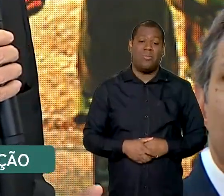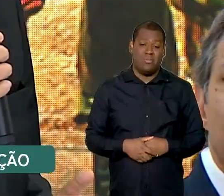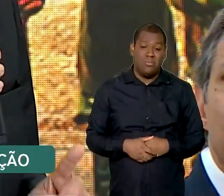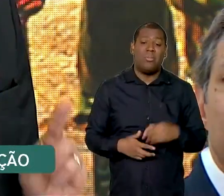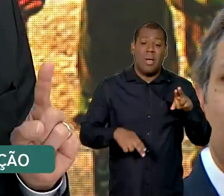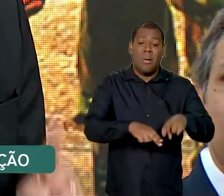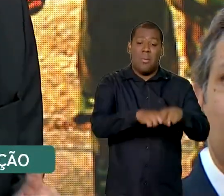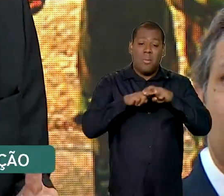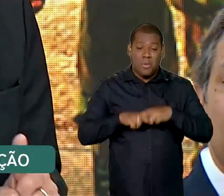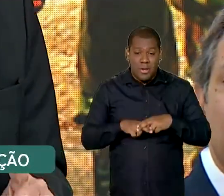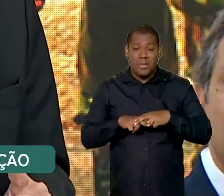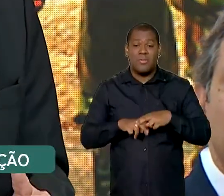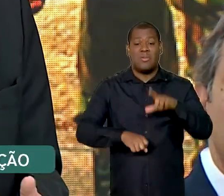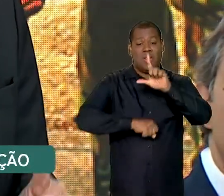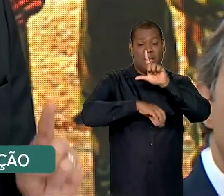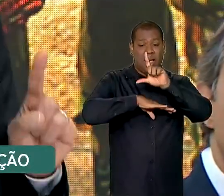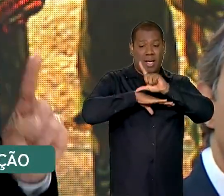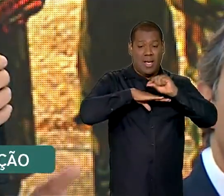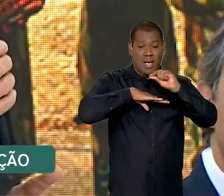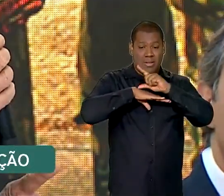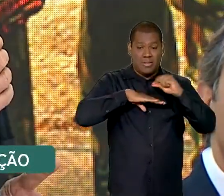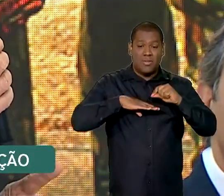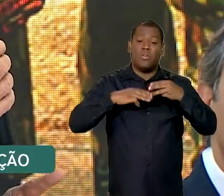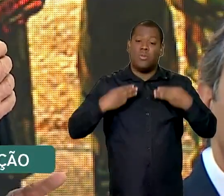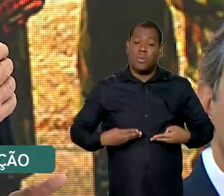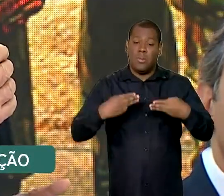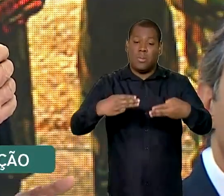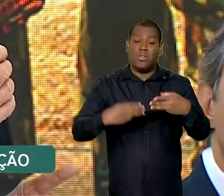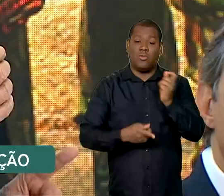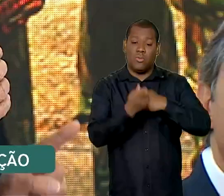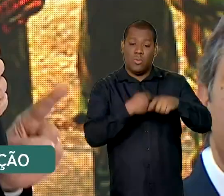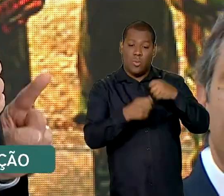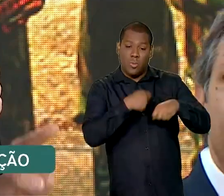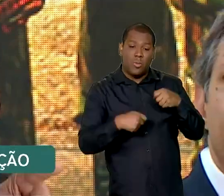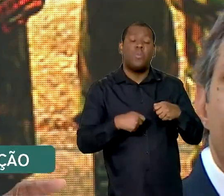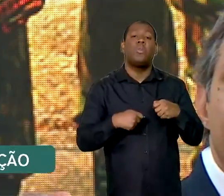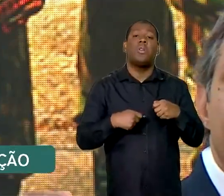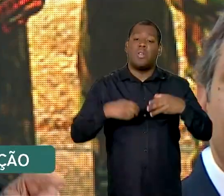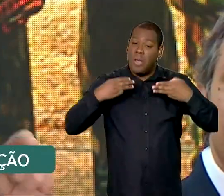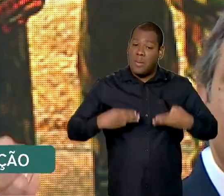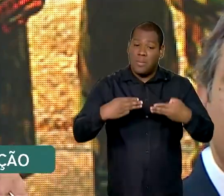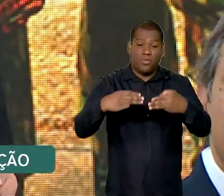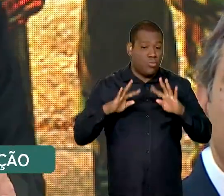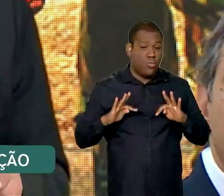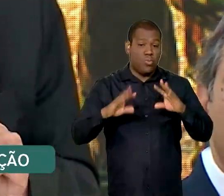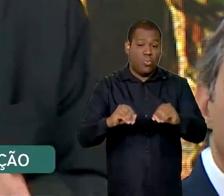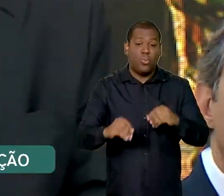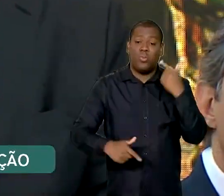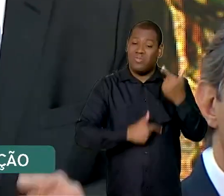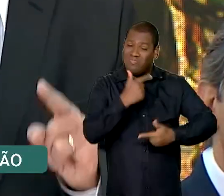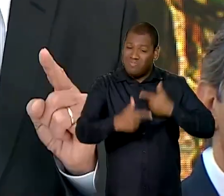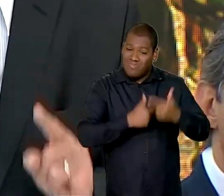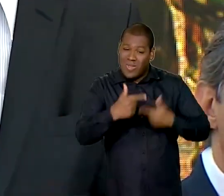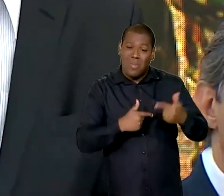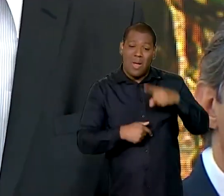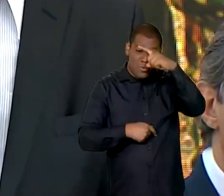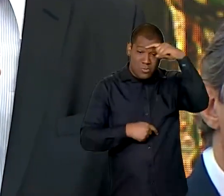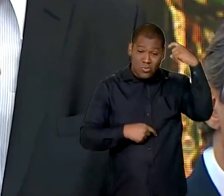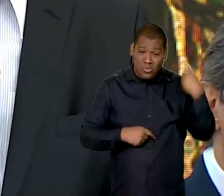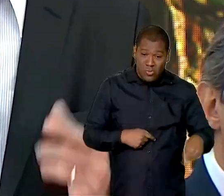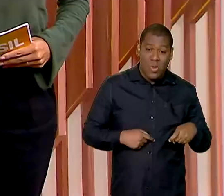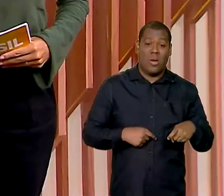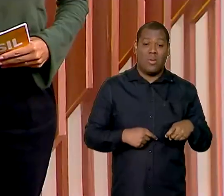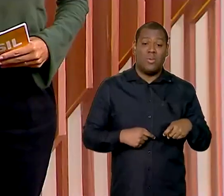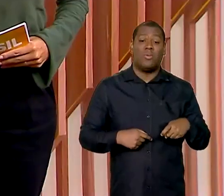a Casa Civil, o Ministério da Fazenda e outros ministérios vão ter que trabalhar muito nesse final de